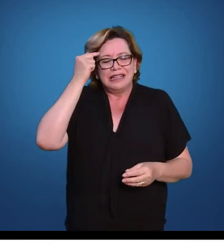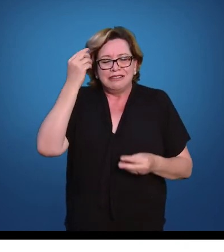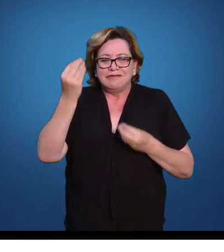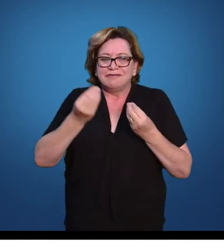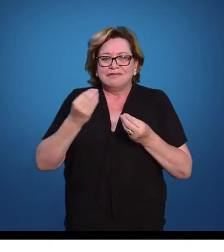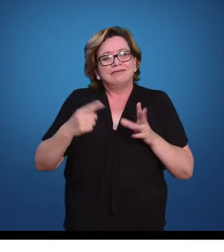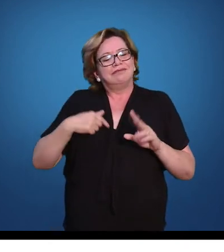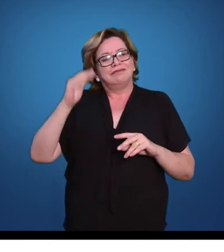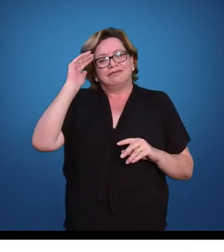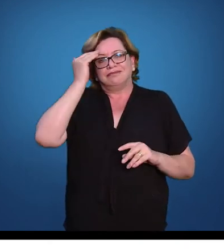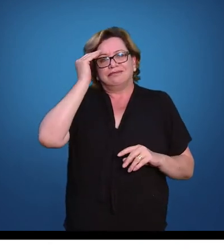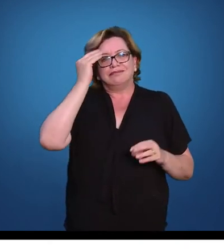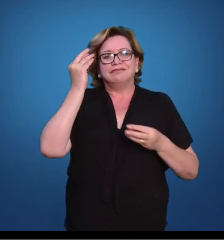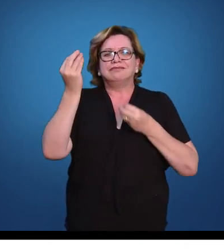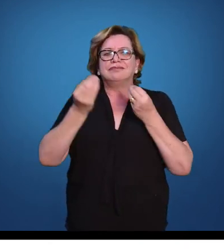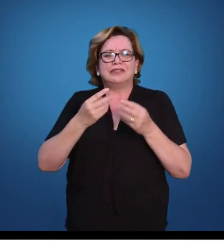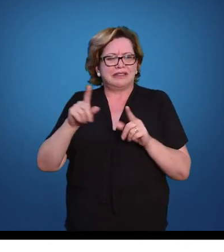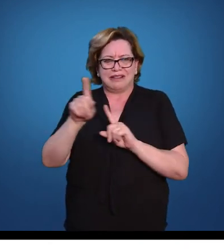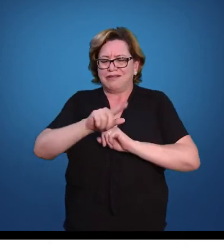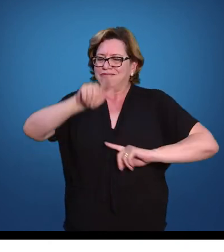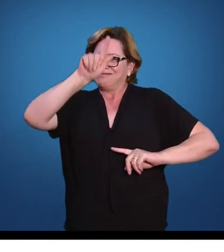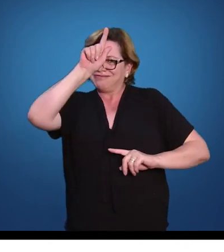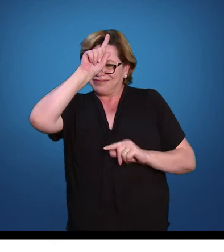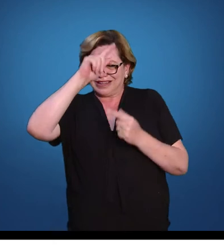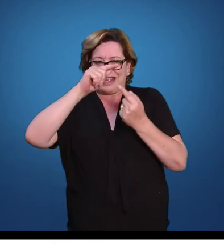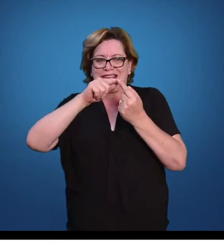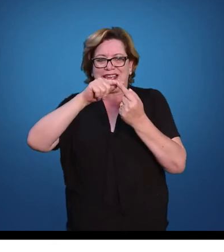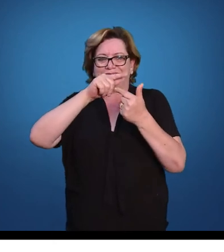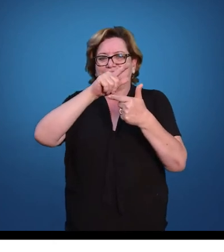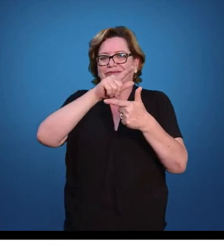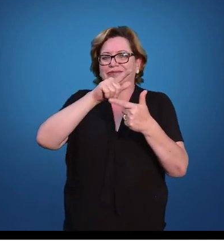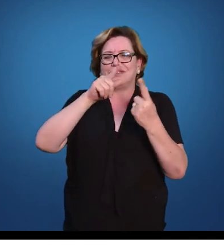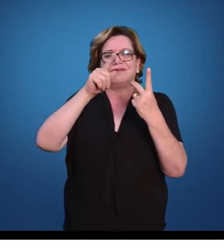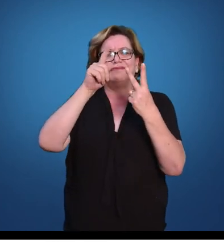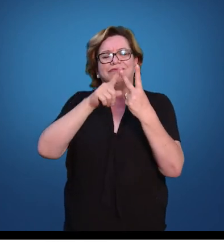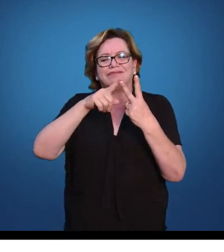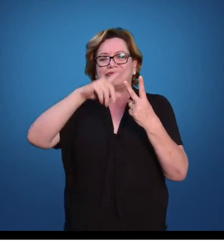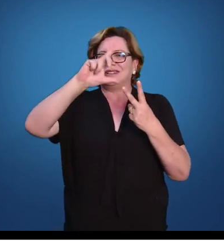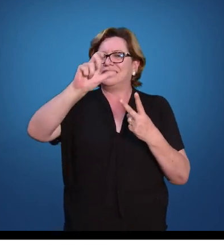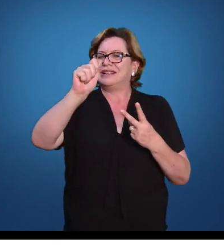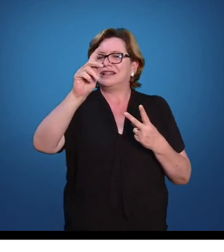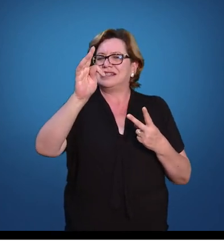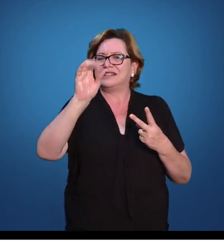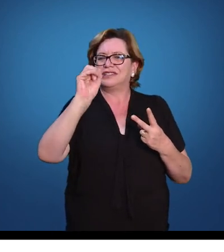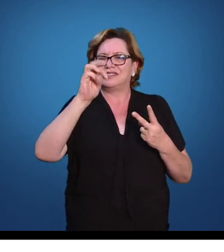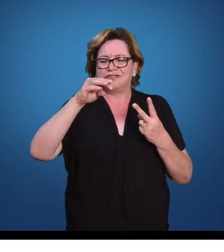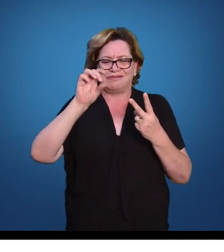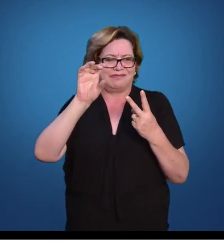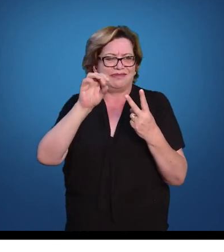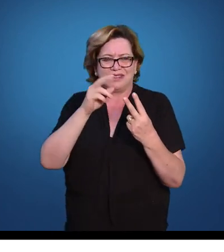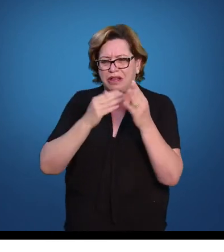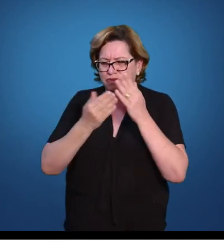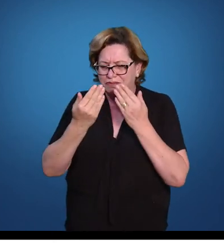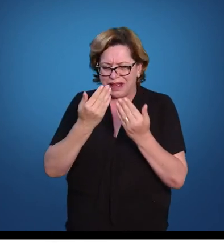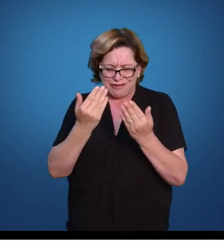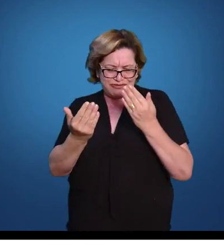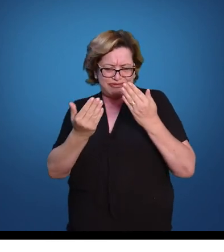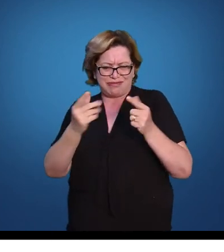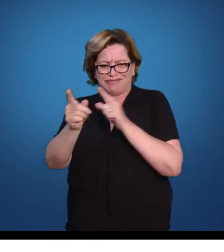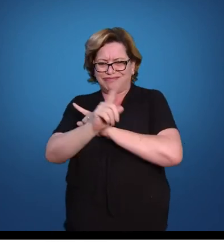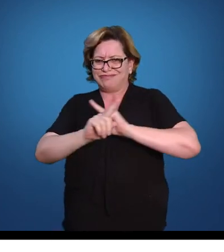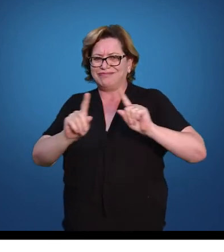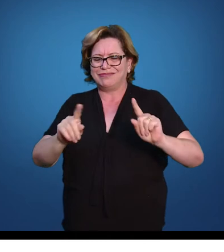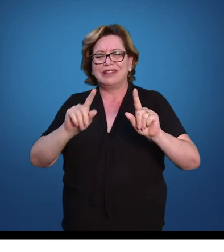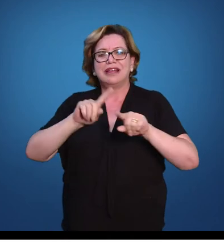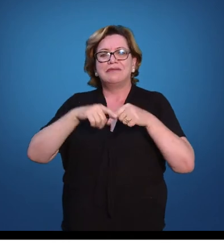passaram a entender que não era apenas o grego e o latim em que eram línguas a serem analisadas. Nós estamos num momento em que eles se defrontaram